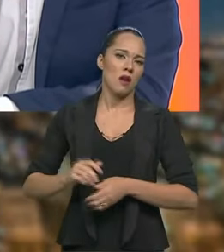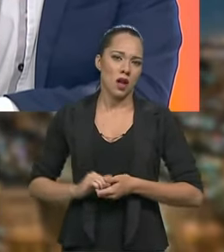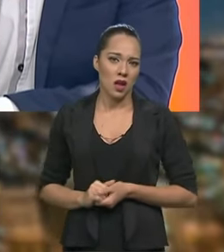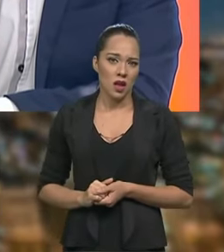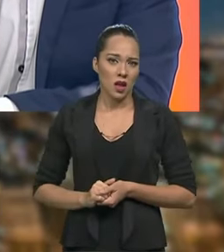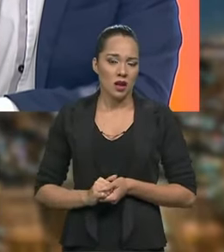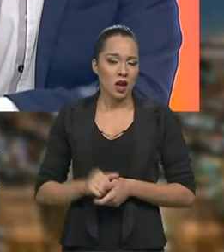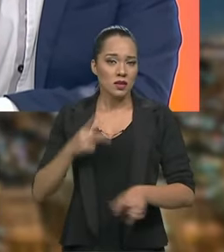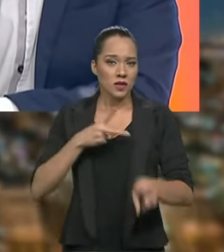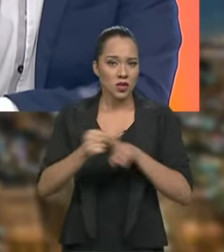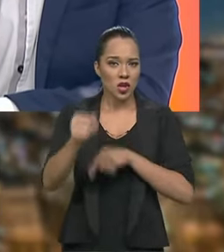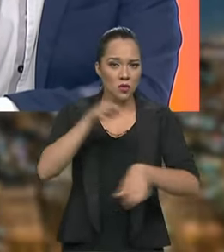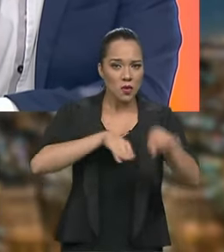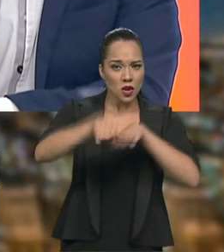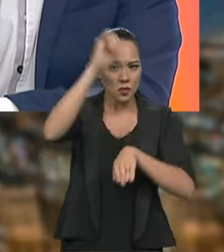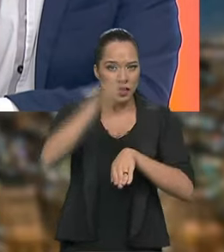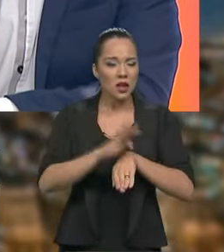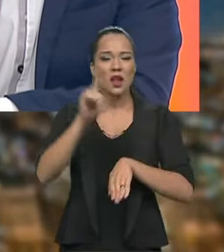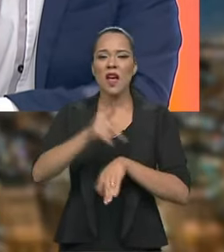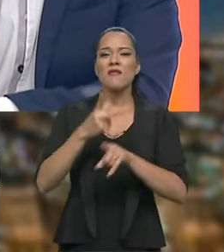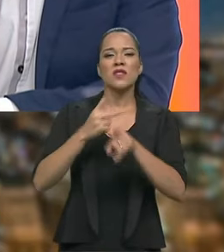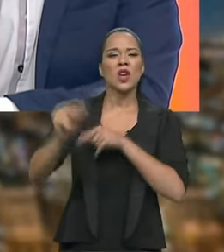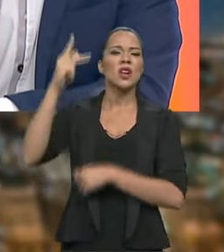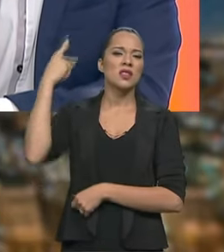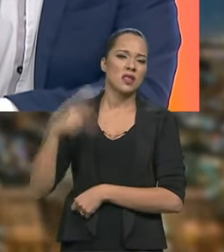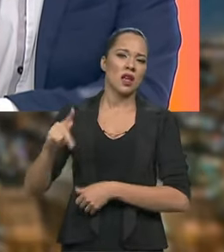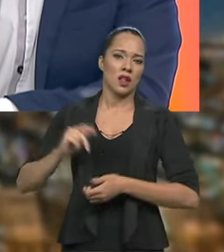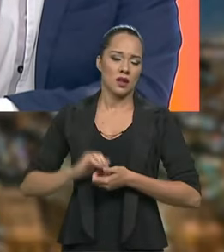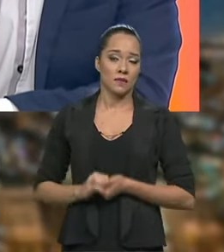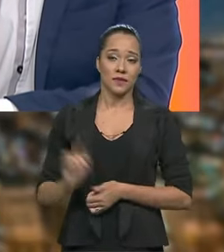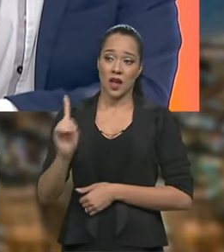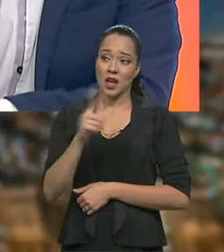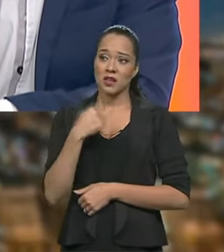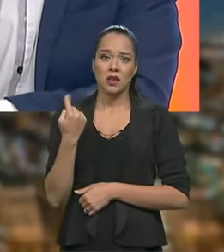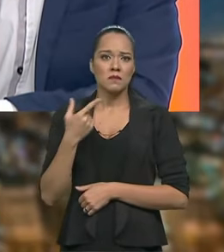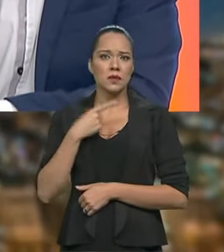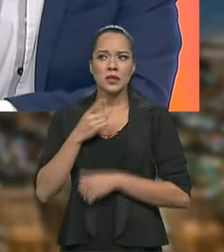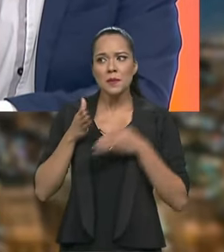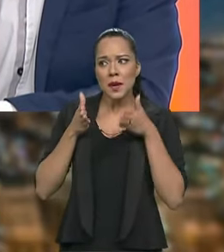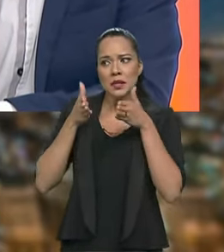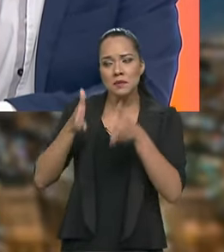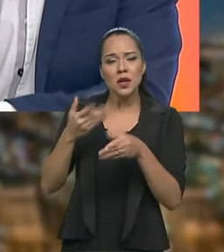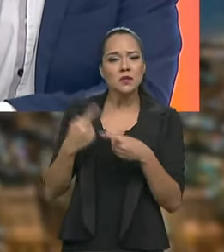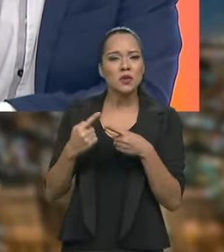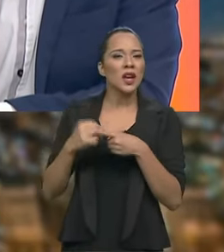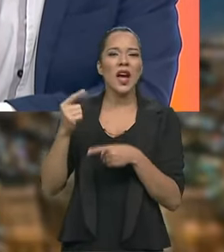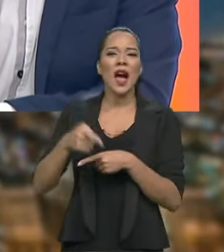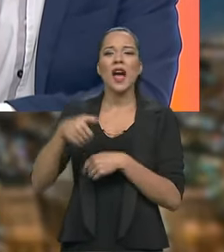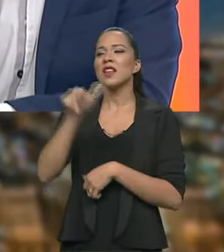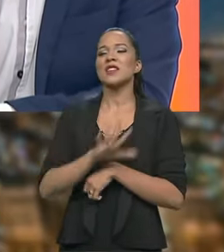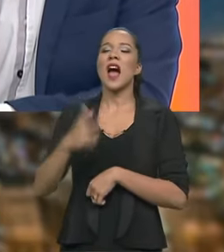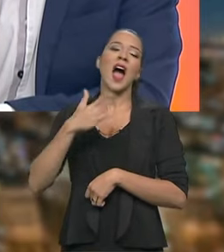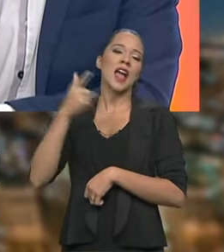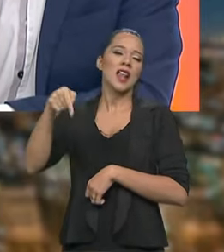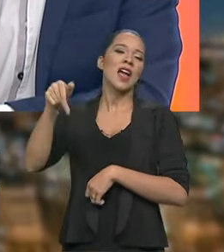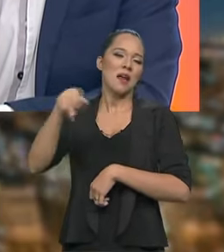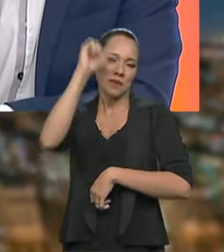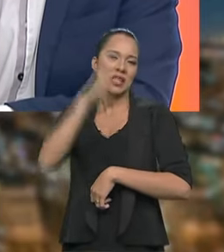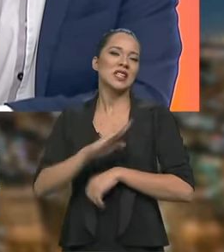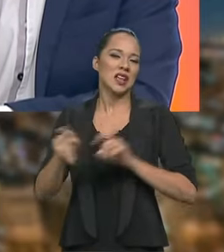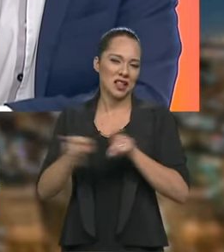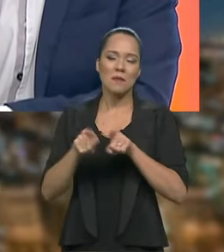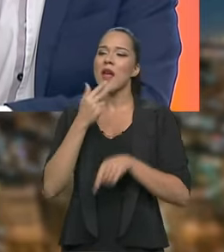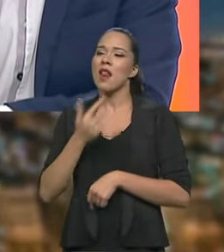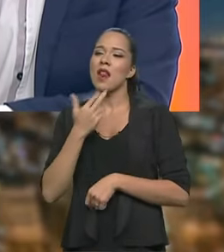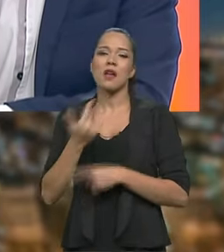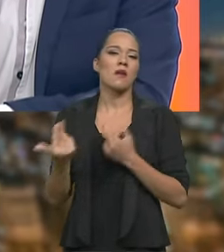As vitórias dos pilotos brasileiros lá fora são vitórias deles, a gente tem que se sentir participante por ser conacional, é brasileiro também, fala a mesma